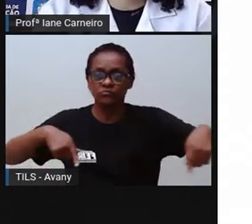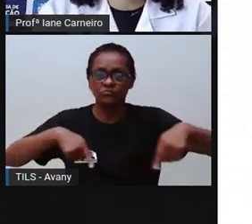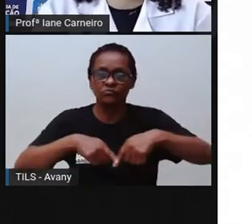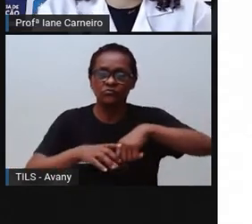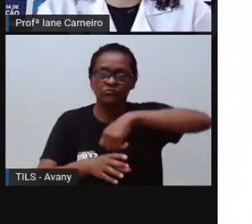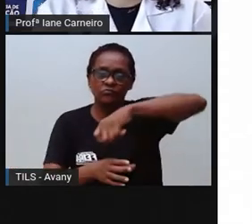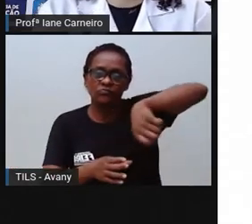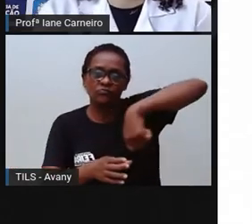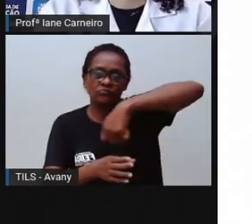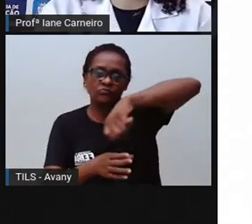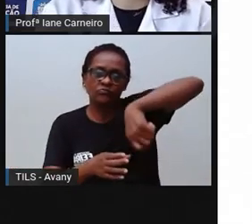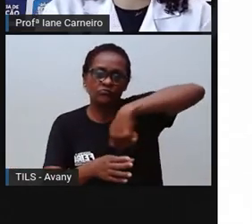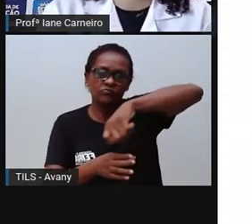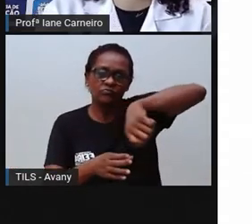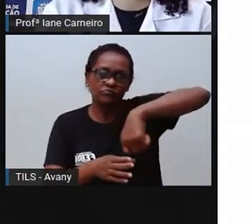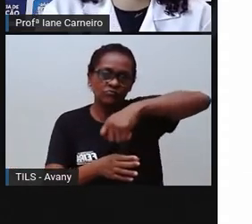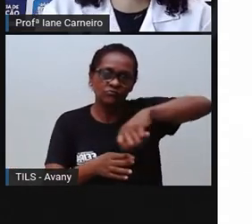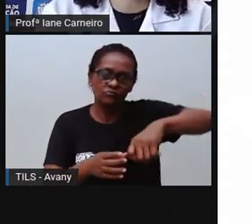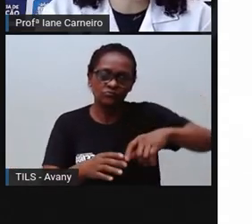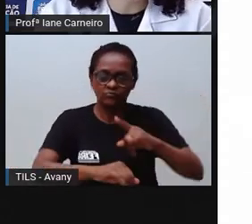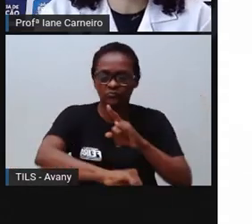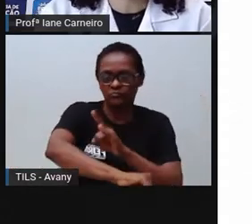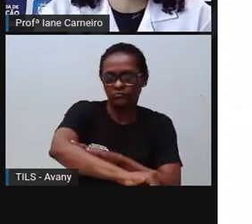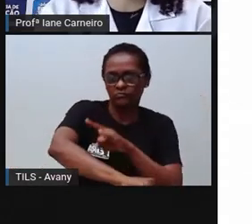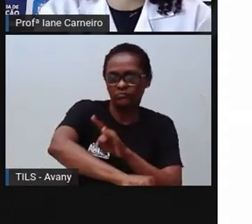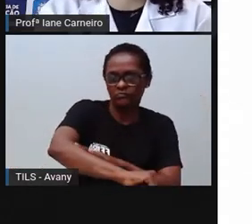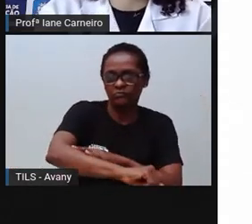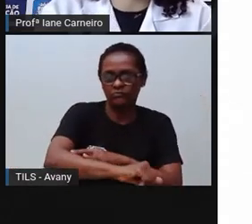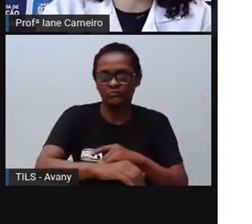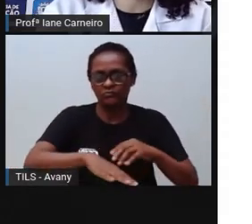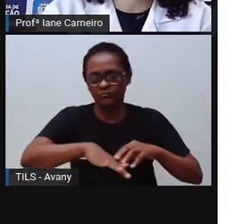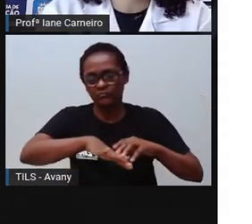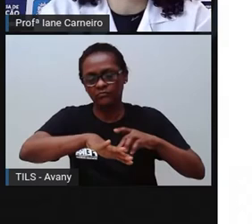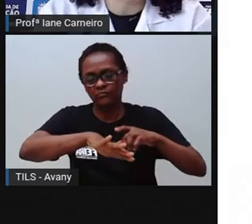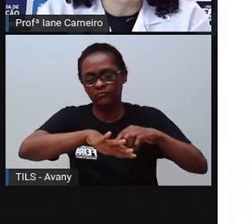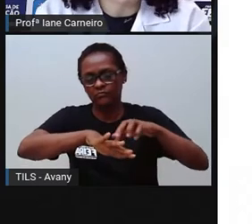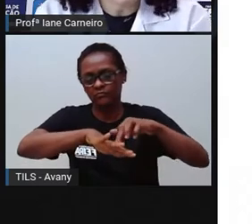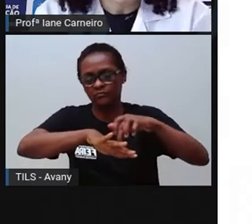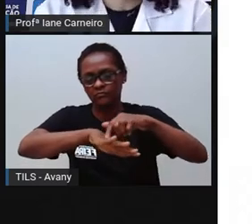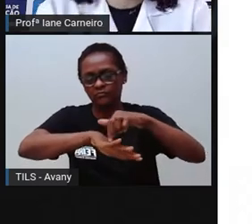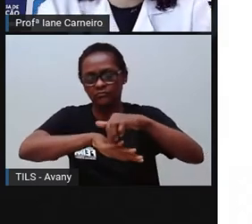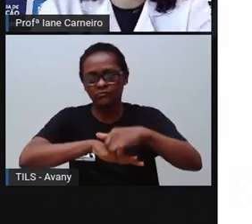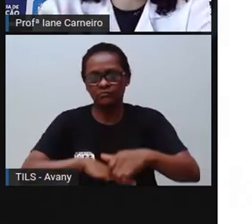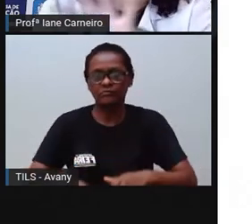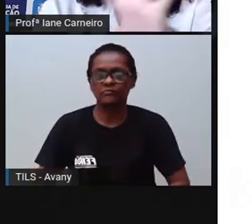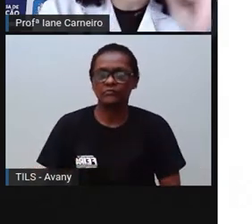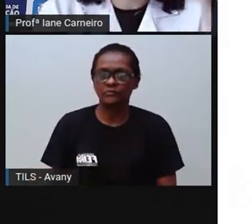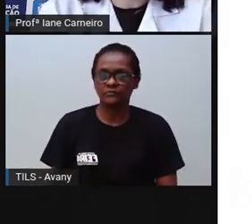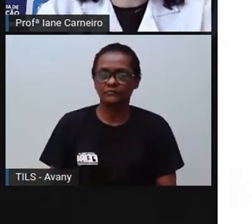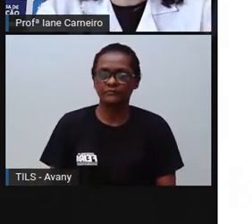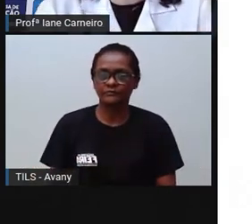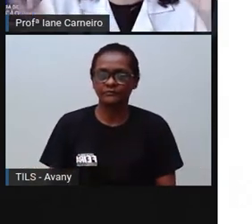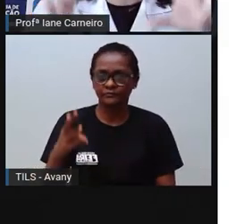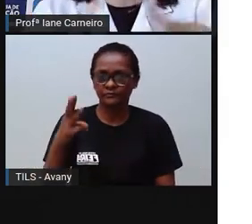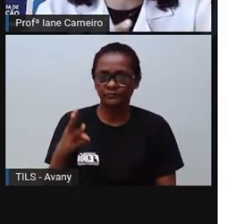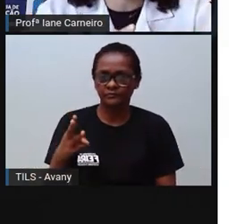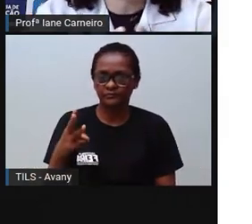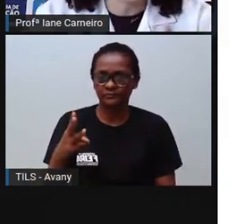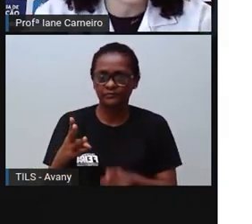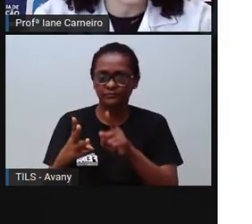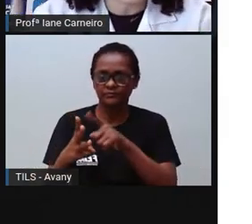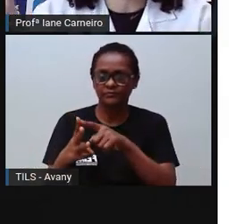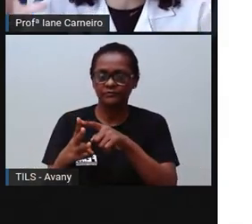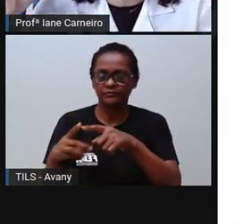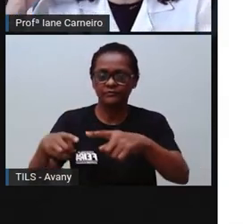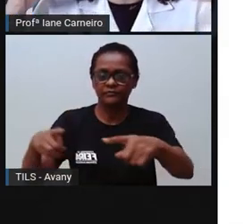banheiro, a escada, o quintal, a sala e o quarto. Ou seja, né, na casa toda a gente tem que ter todos